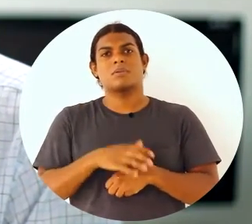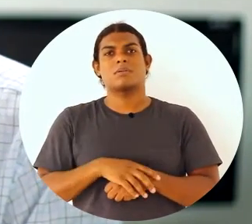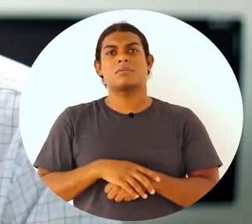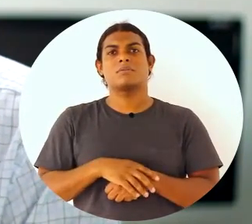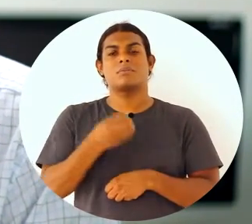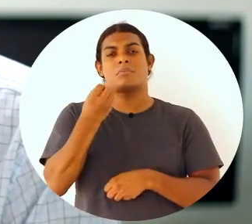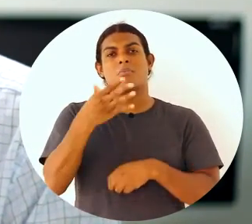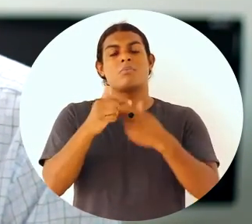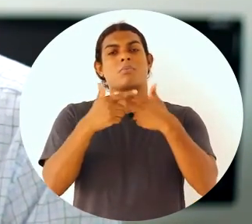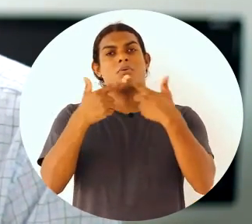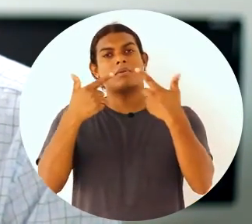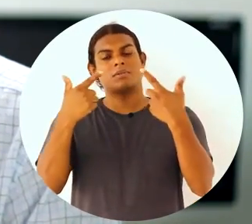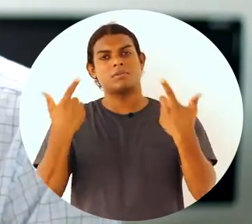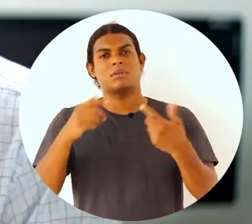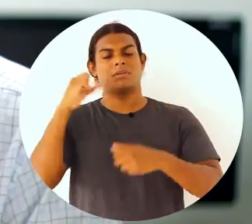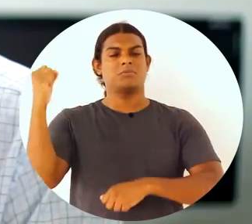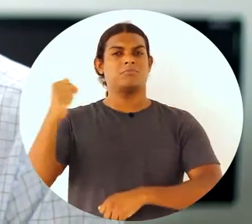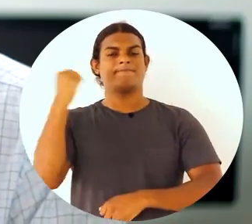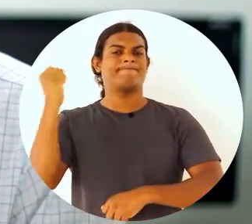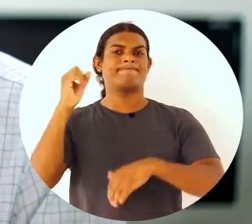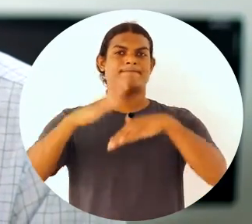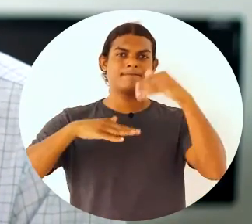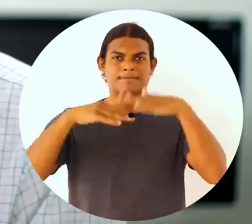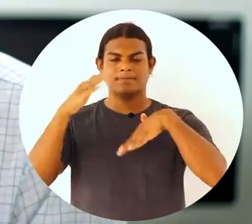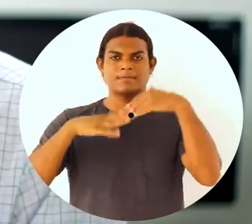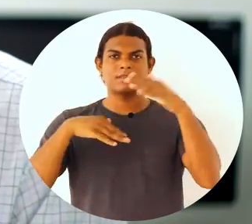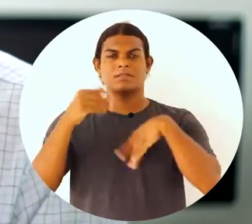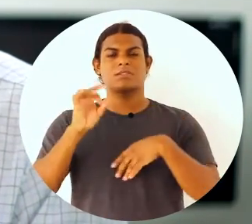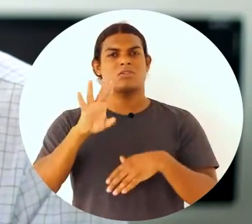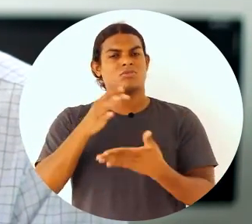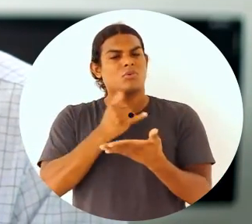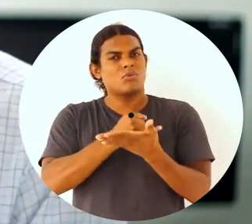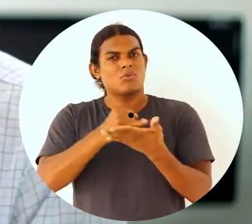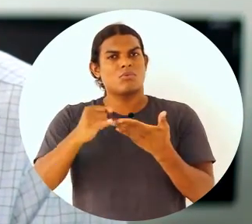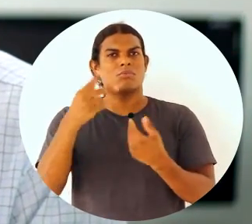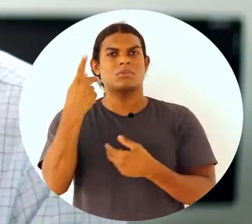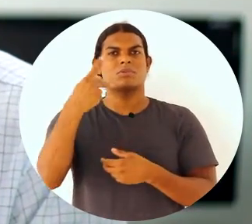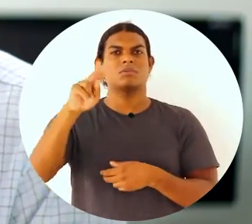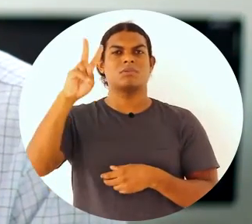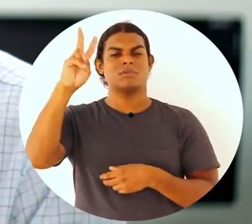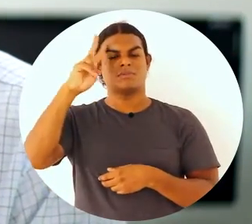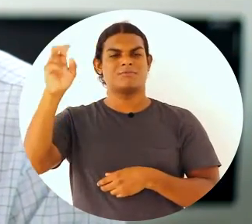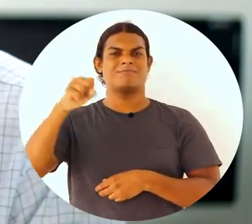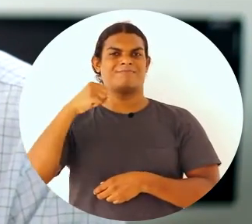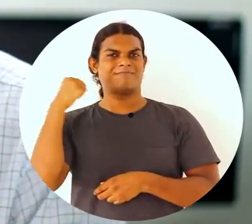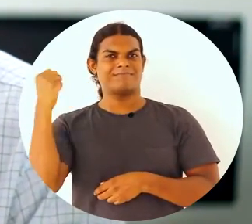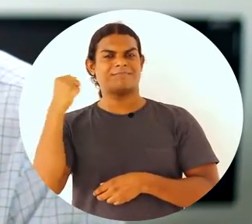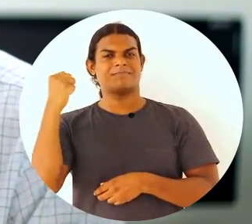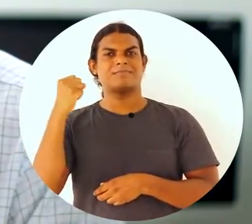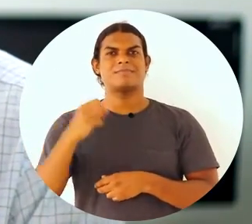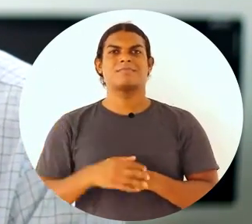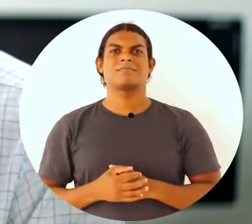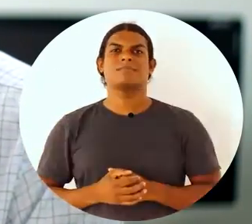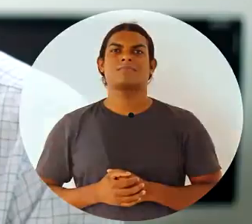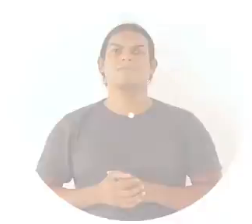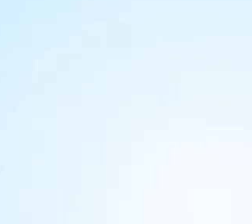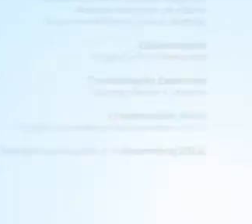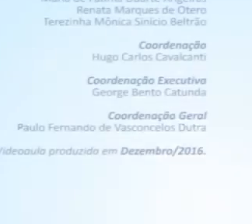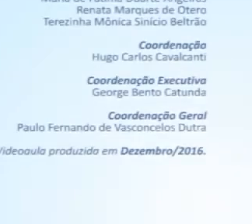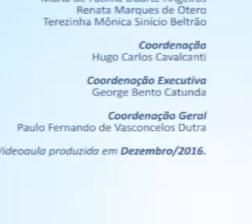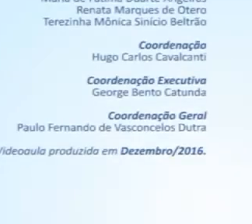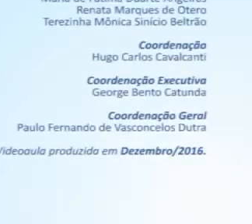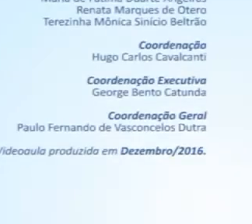a vocês muito sucesso profissional e que esse caminho é só o início de uma trajetória vitoriosa que vocês vão ter daqui para frente. Bye.